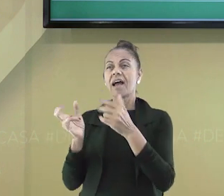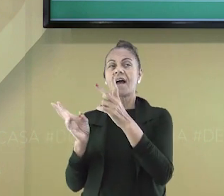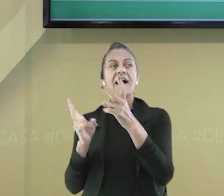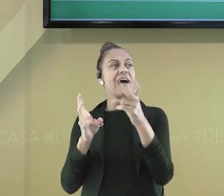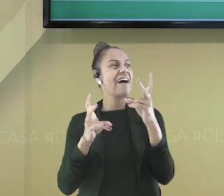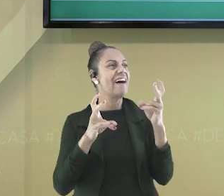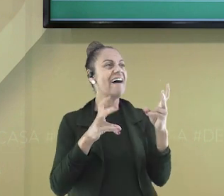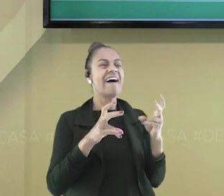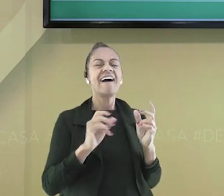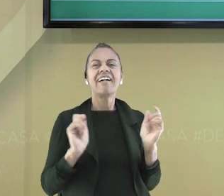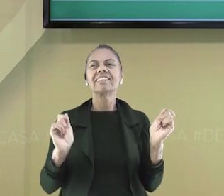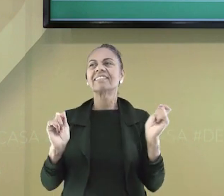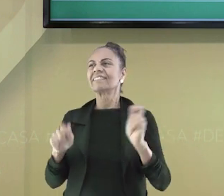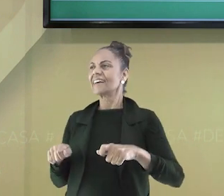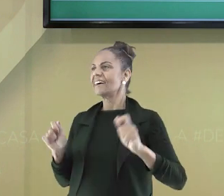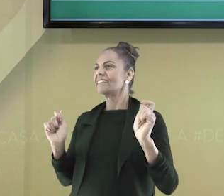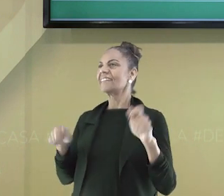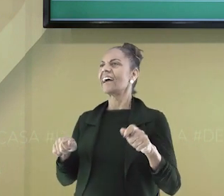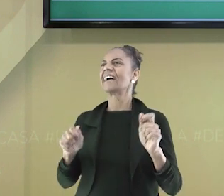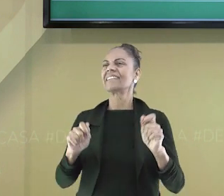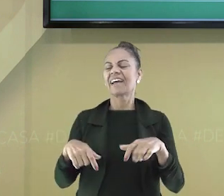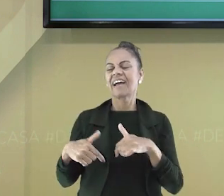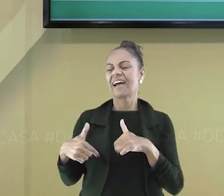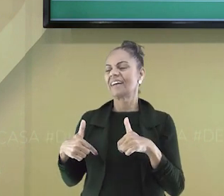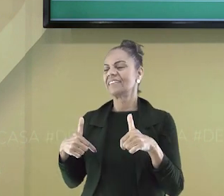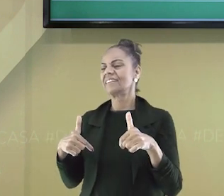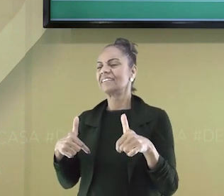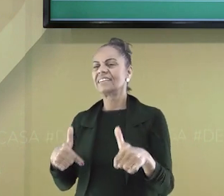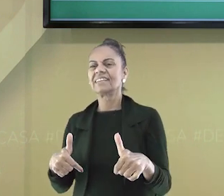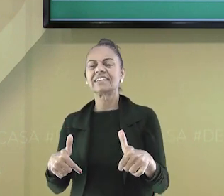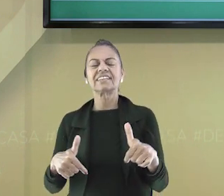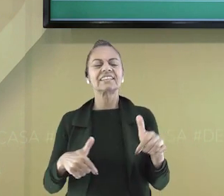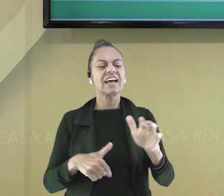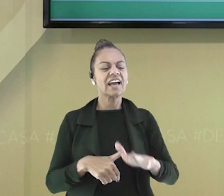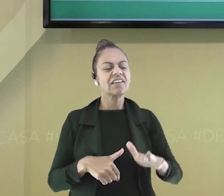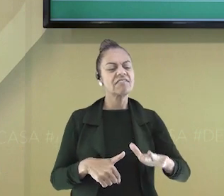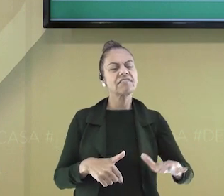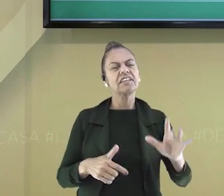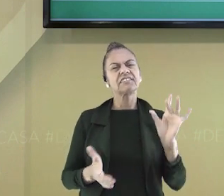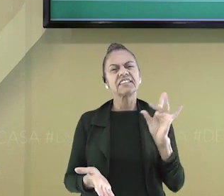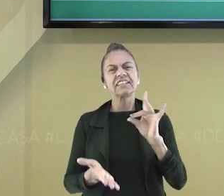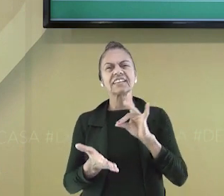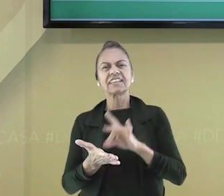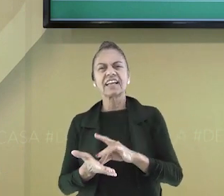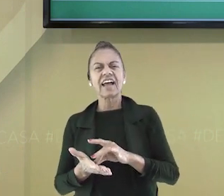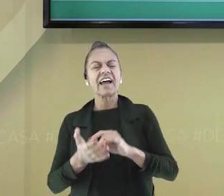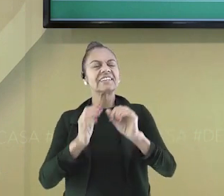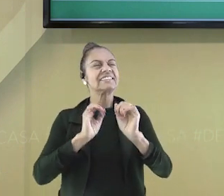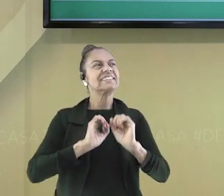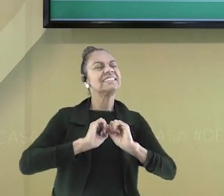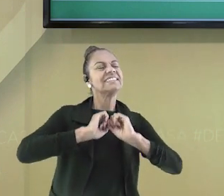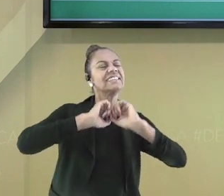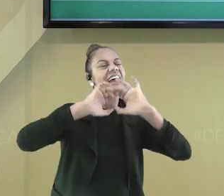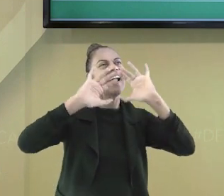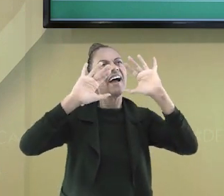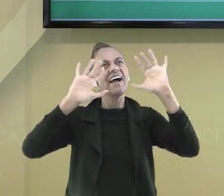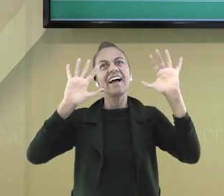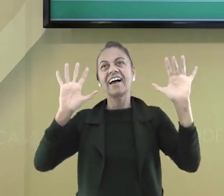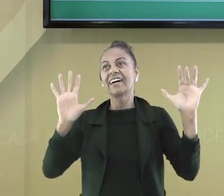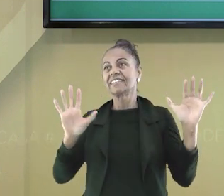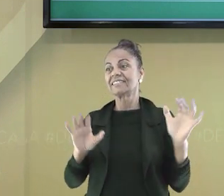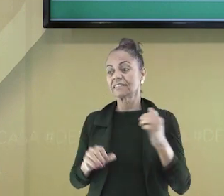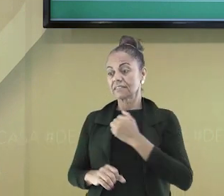brincar, ver tudo o que poderia, fazer tudo o que queria, bordar a infância em realidades e